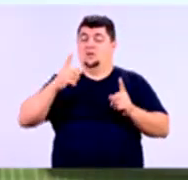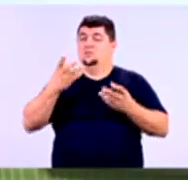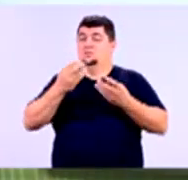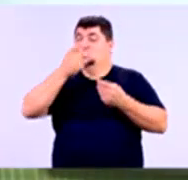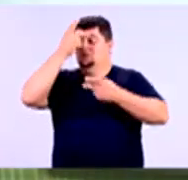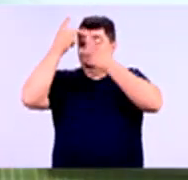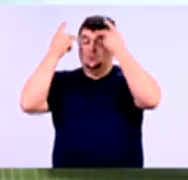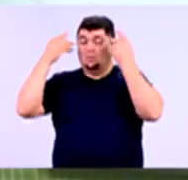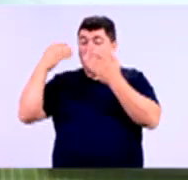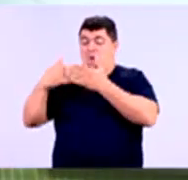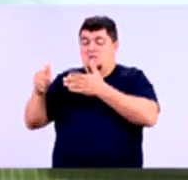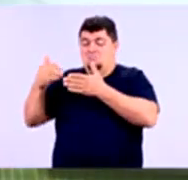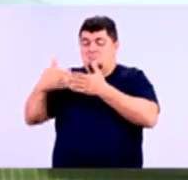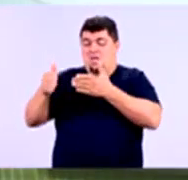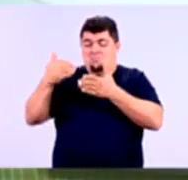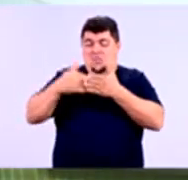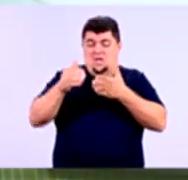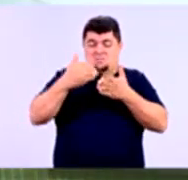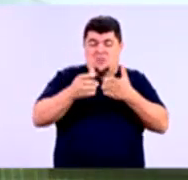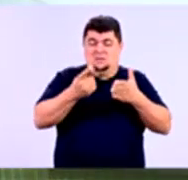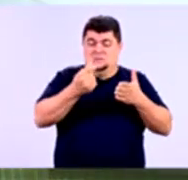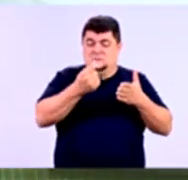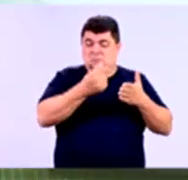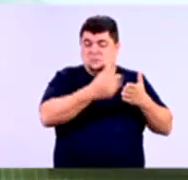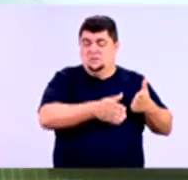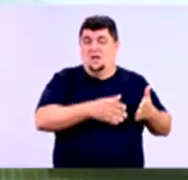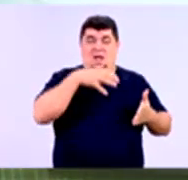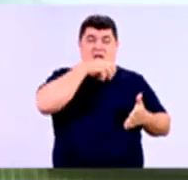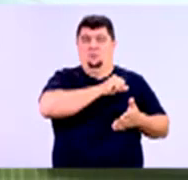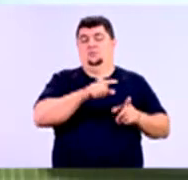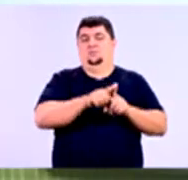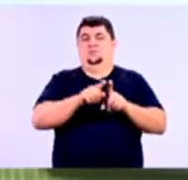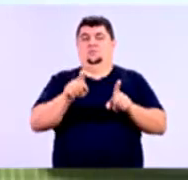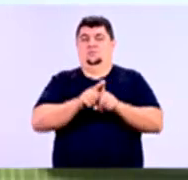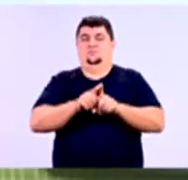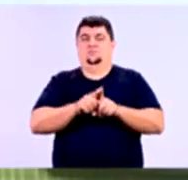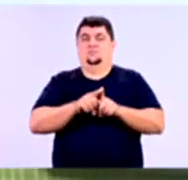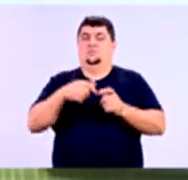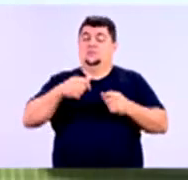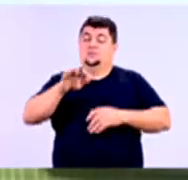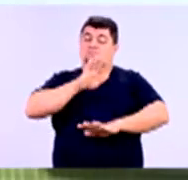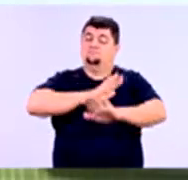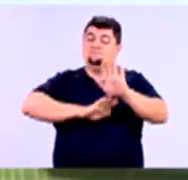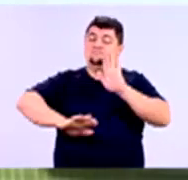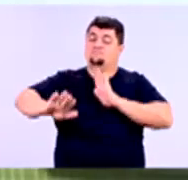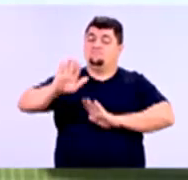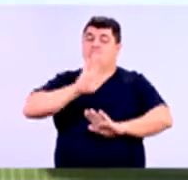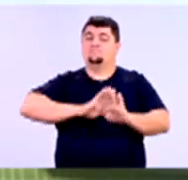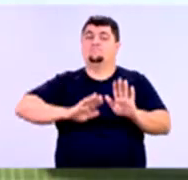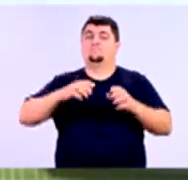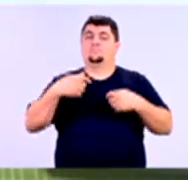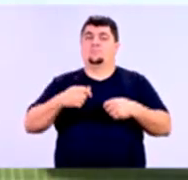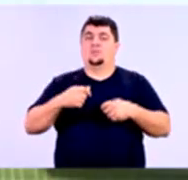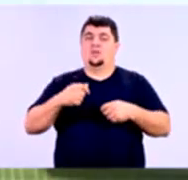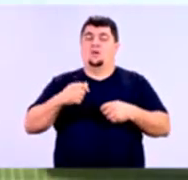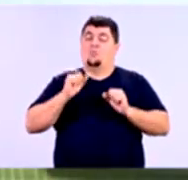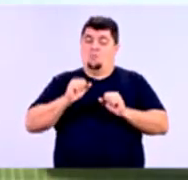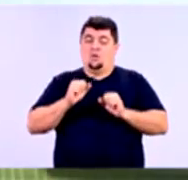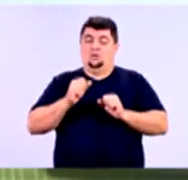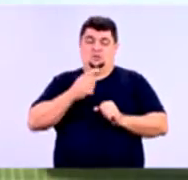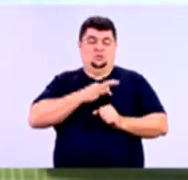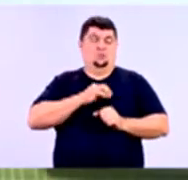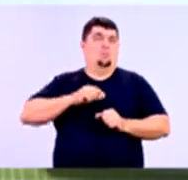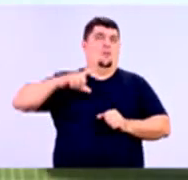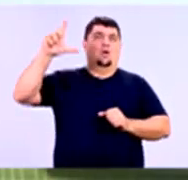que perde muito dinheiro em também pouco tempo. Então, risco pode dar muito retorno ou pode dar